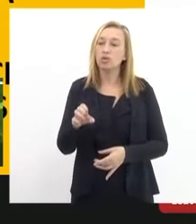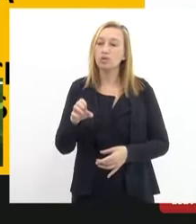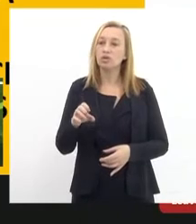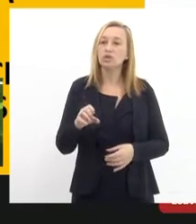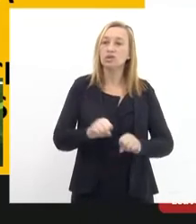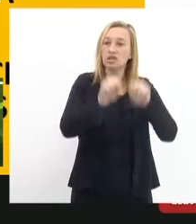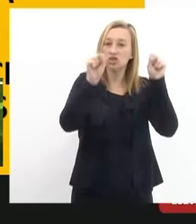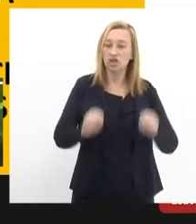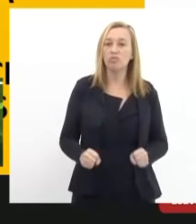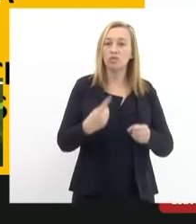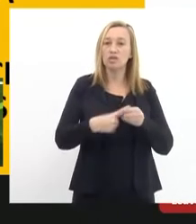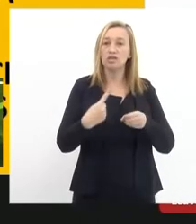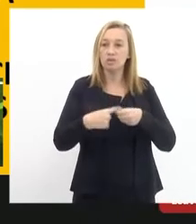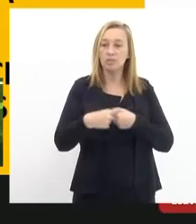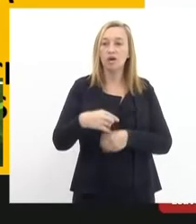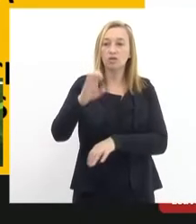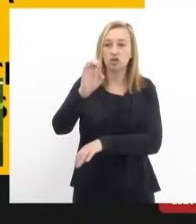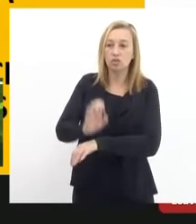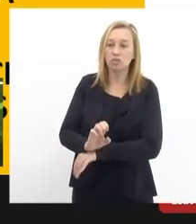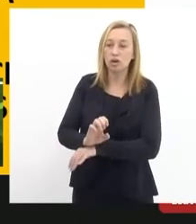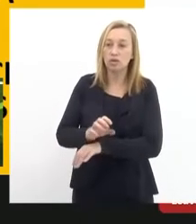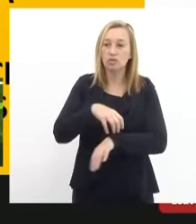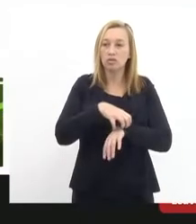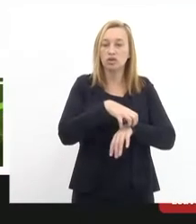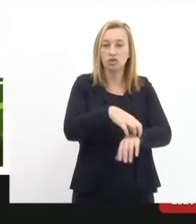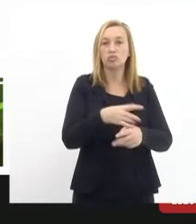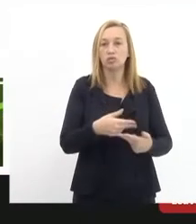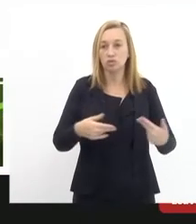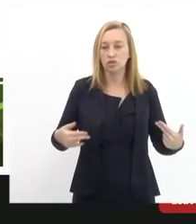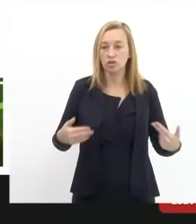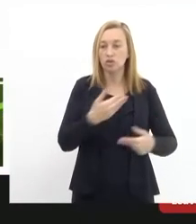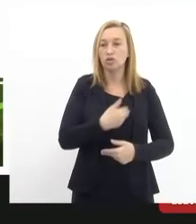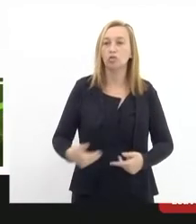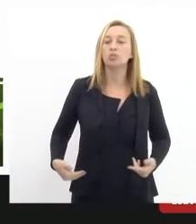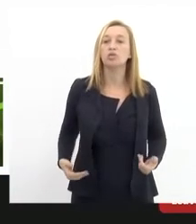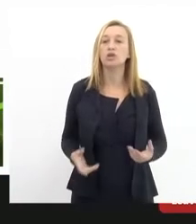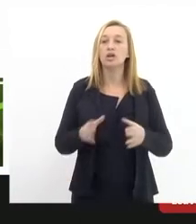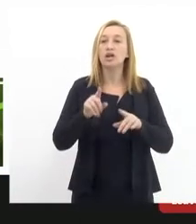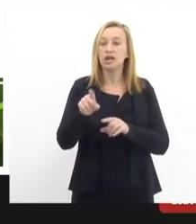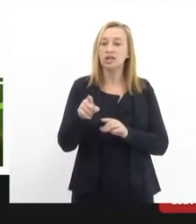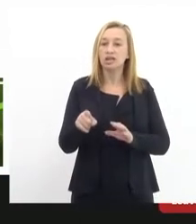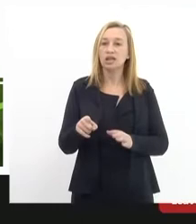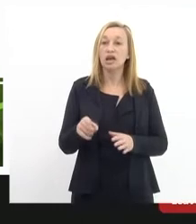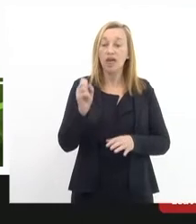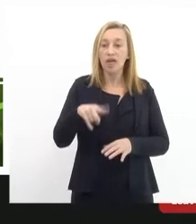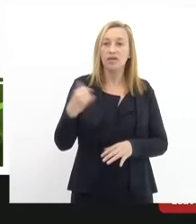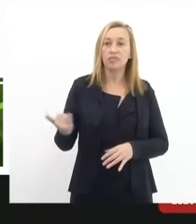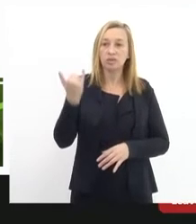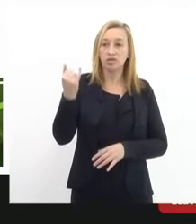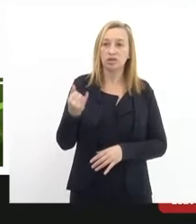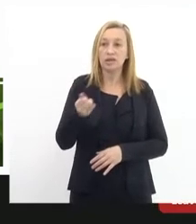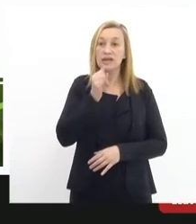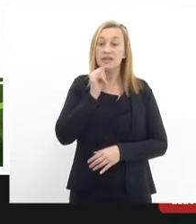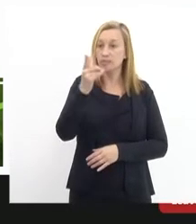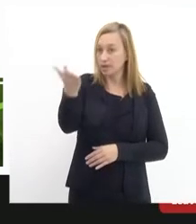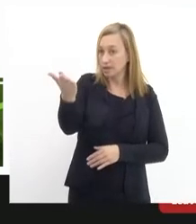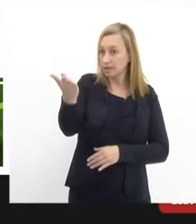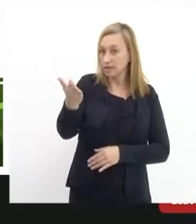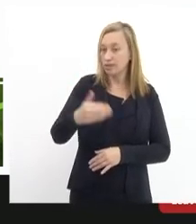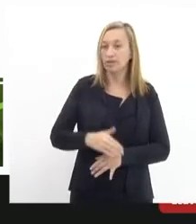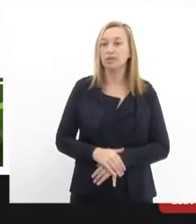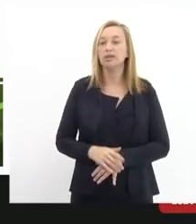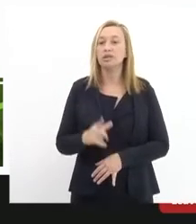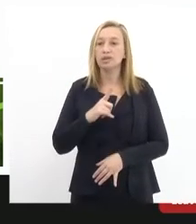estadual de transporte coletivo e públicos. Essas oito reivindicações são importantes. Por exemplo aí nós estamos no Ramal